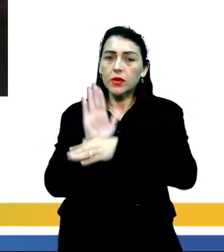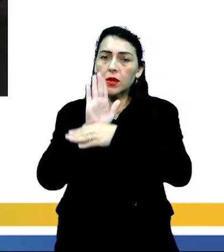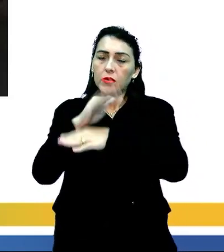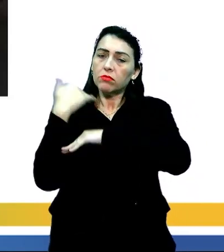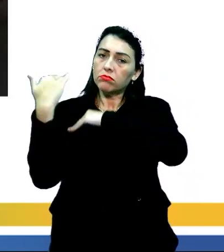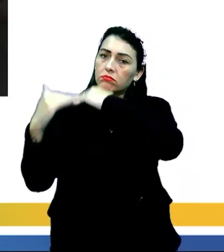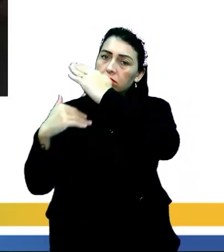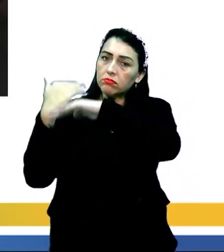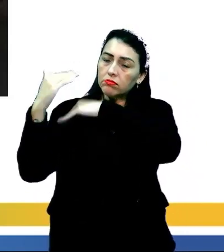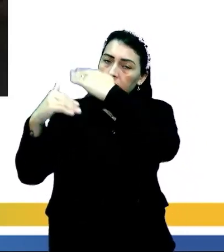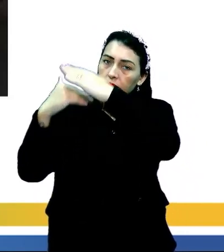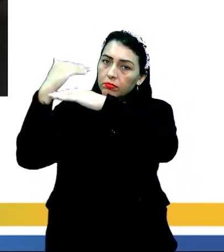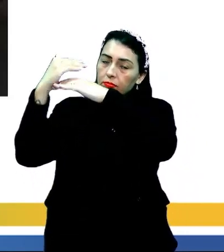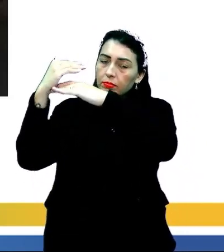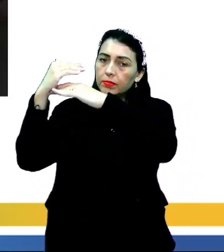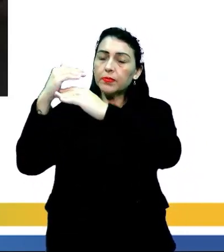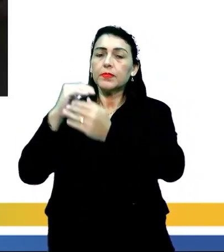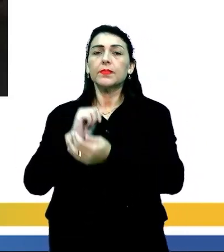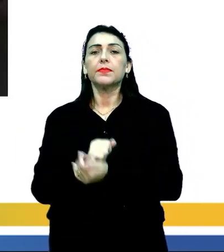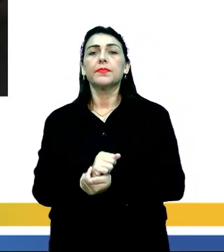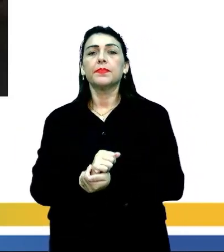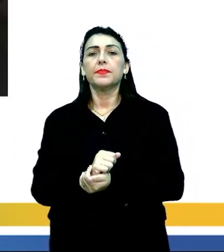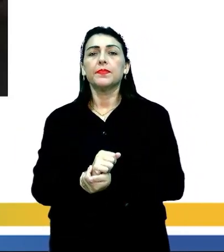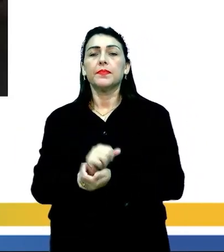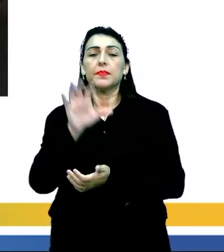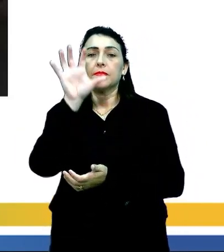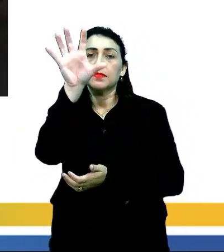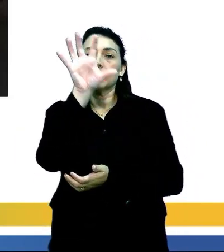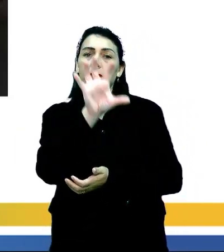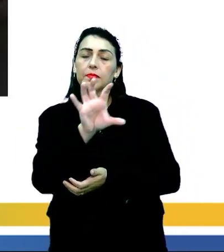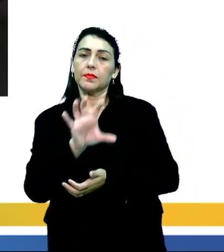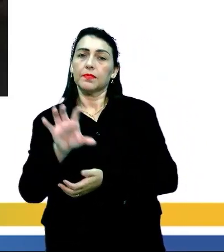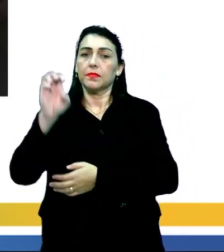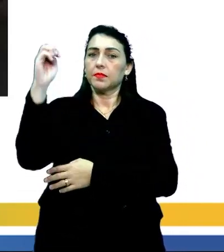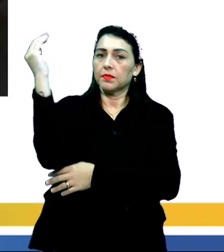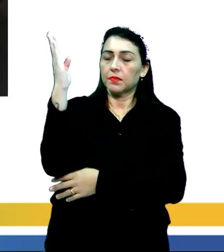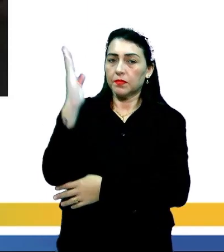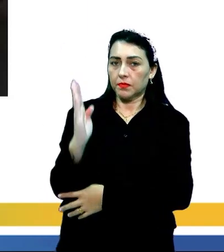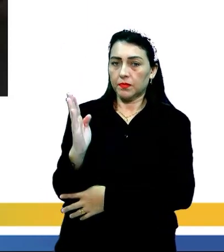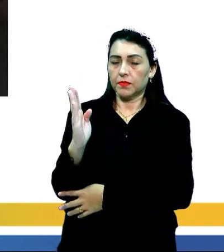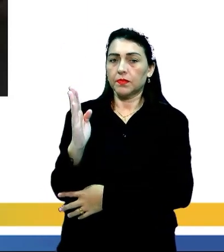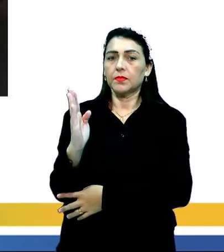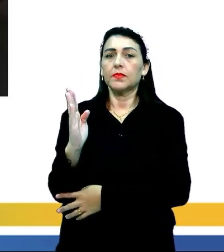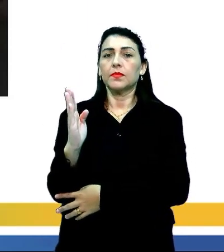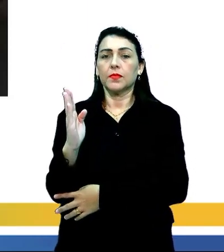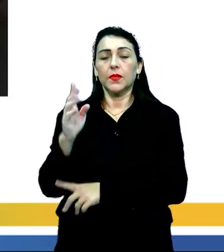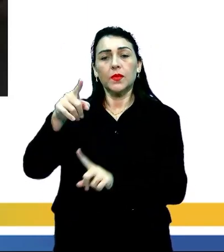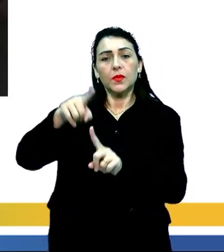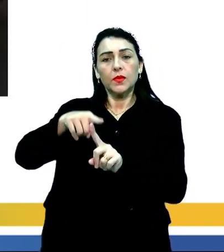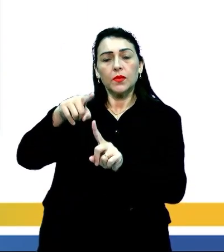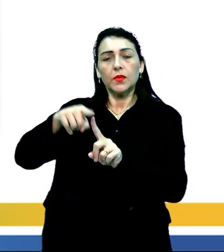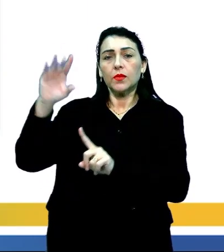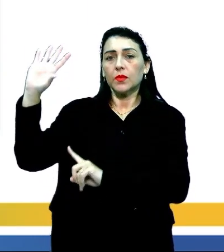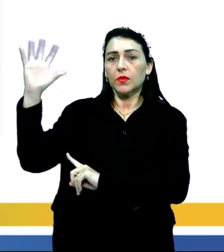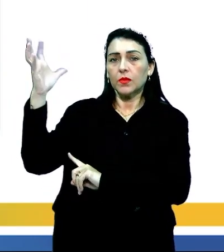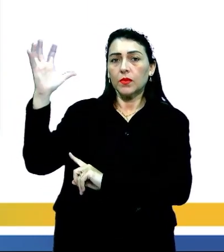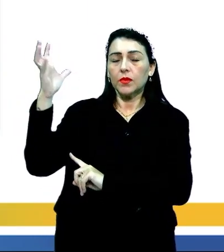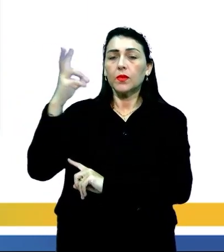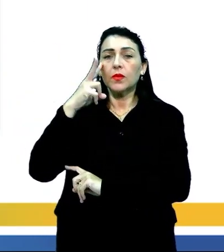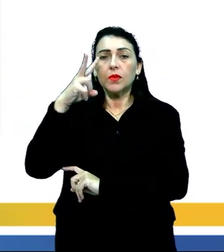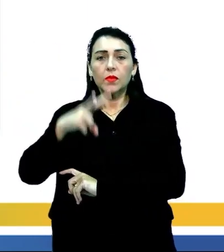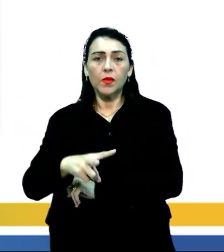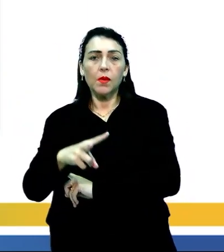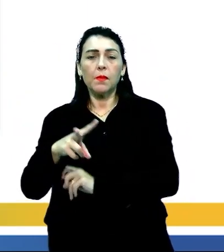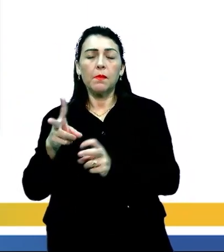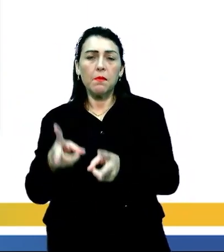desenvolvimento dessa regionalização do Brasil em domínios morfoclimáticos. E a gente vai ver